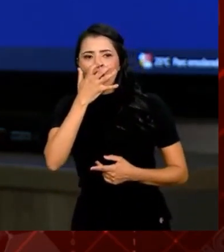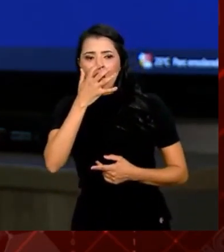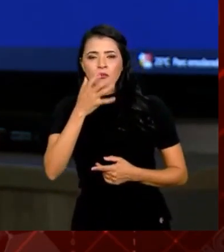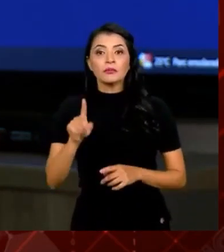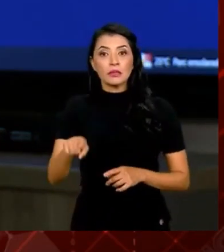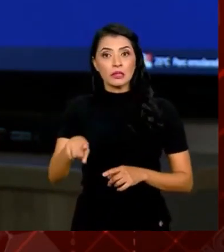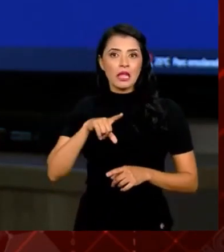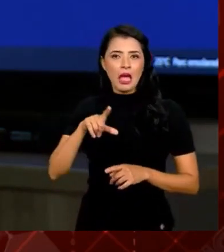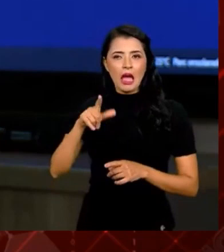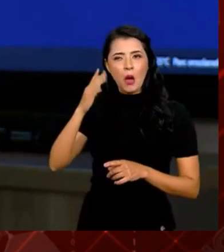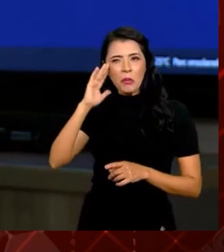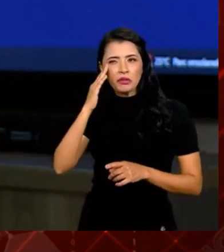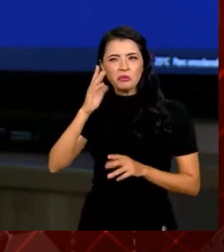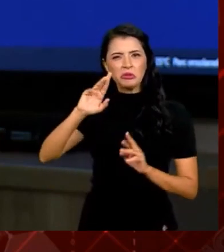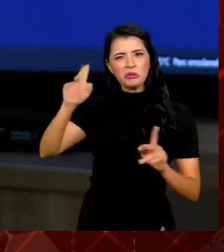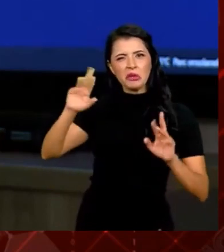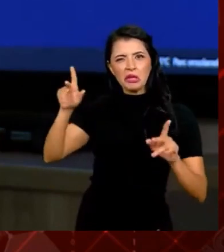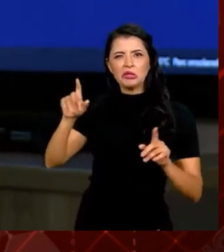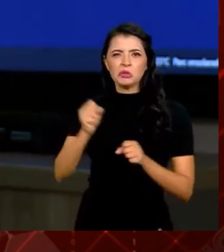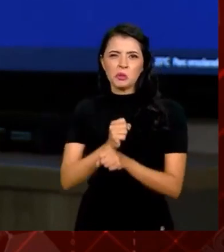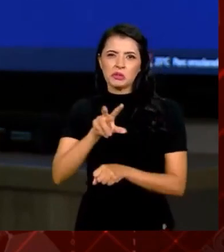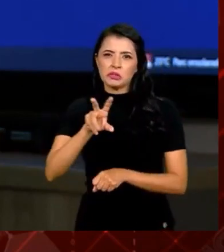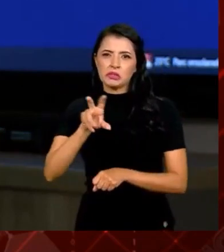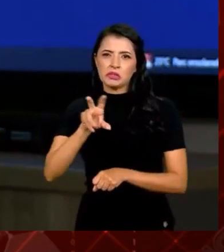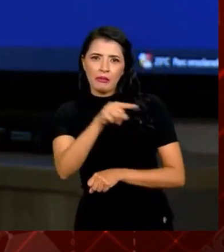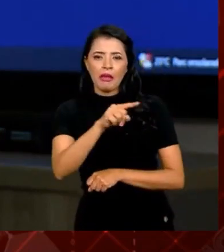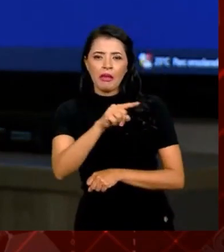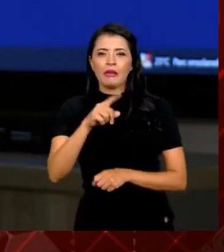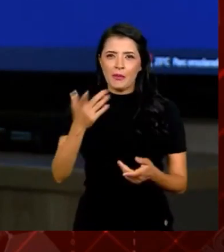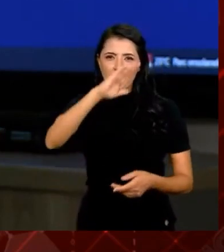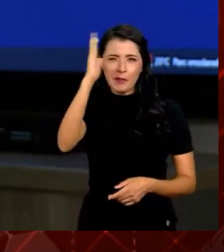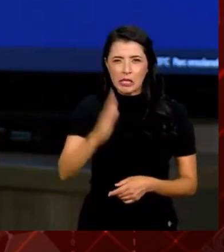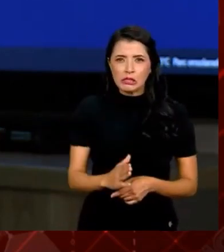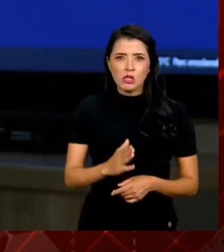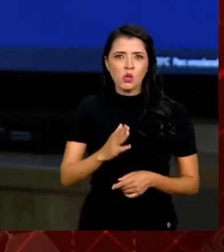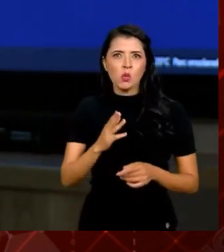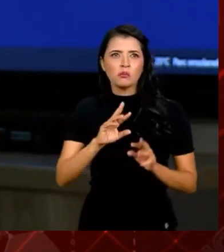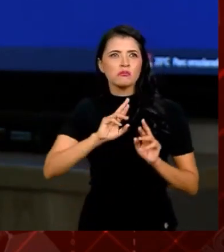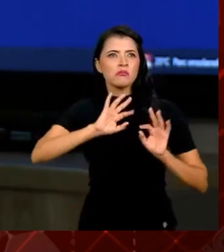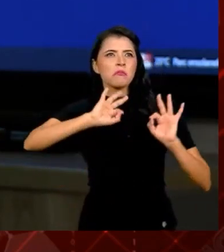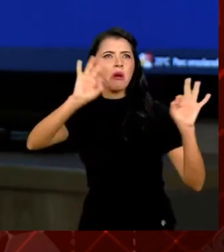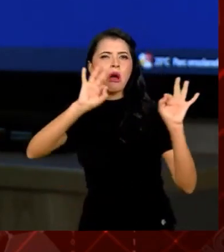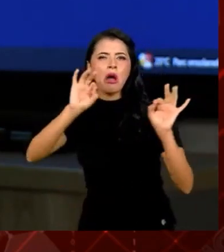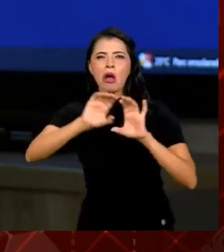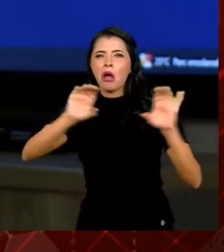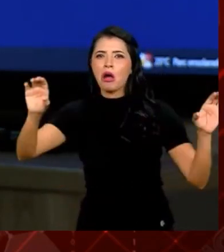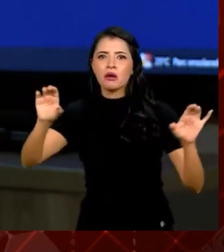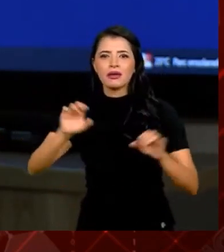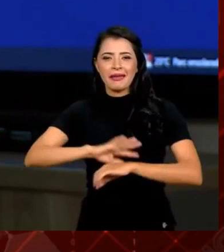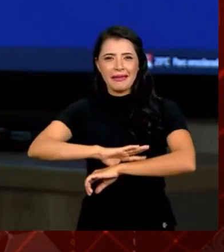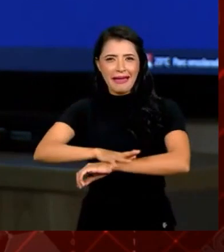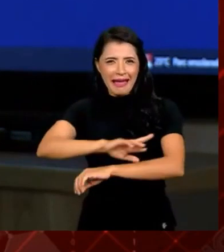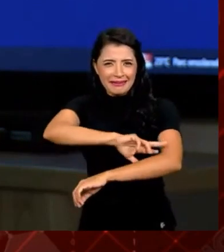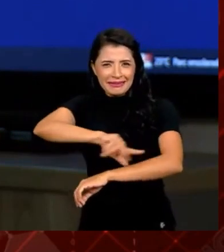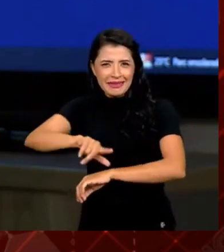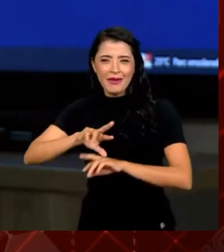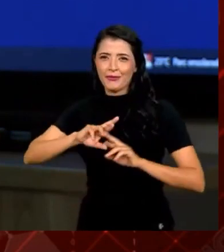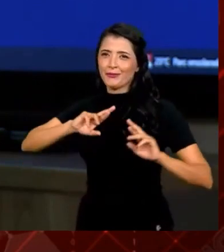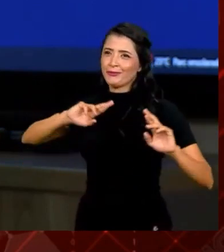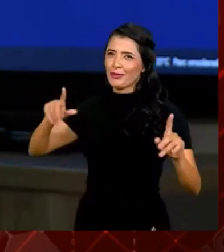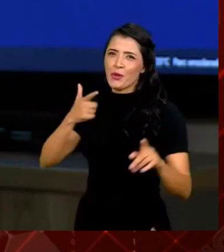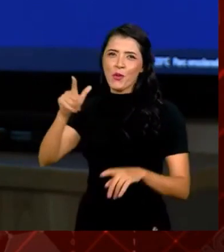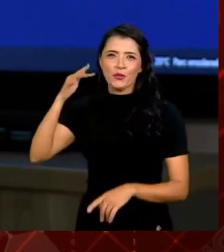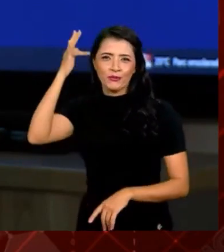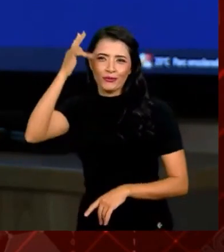algumas interpretações equivocadas nos anos 50, de que o Brasil seria um paraíso racial, algo que foi desmontado pelas pesquisas do Florestan Fernandes, do Roger